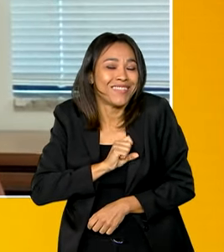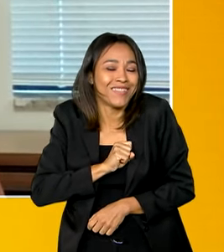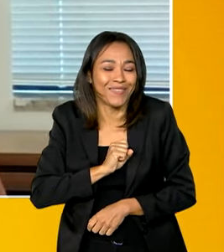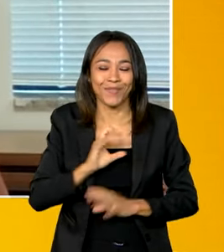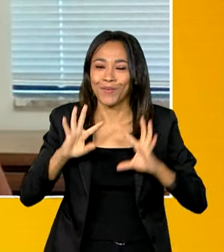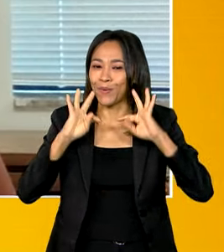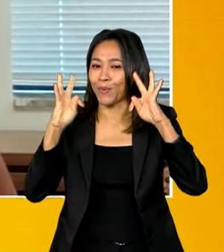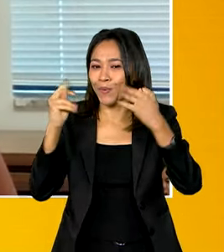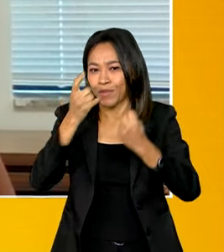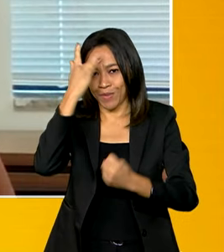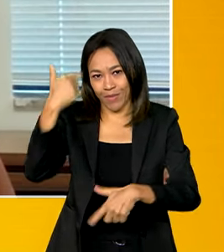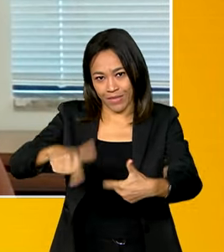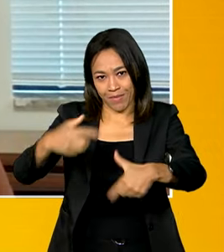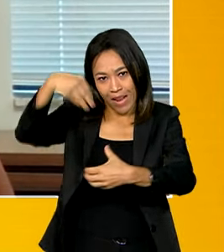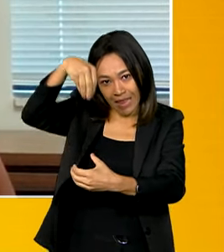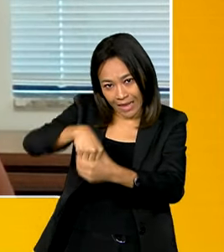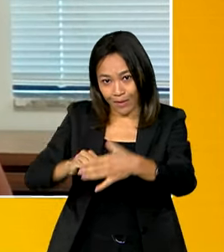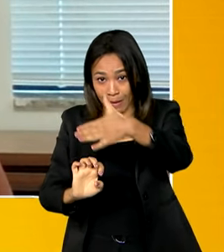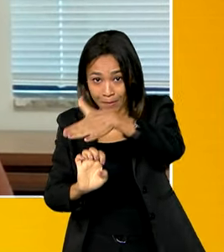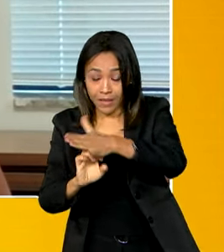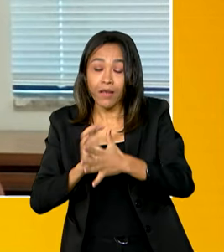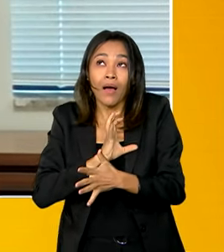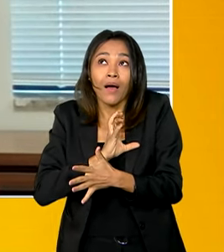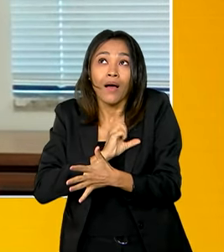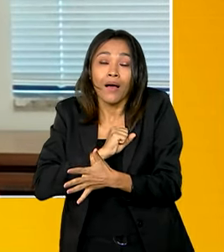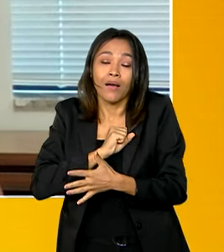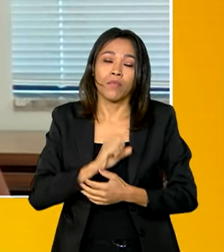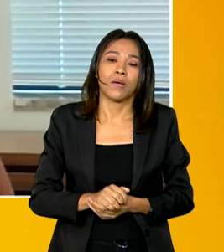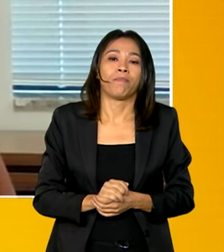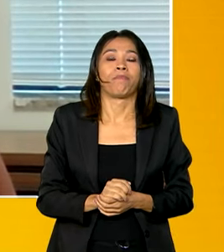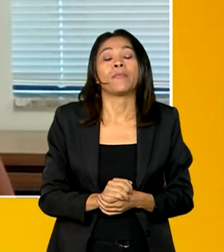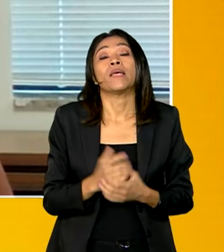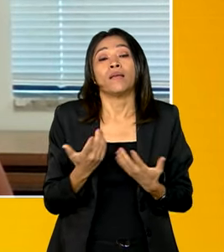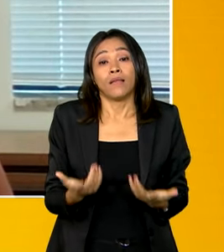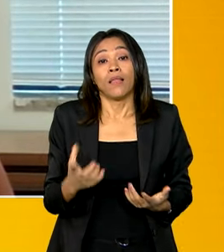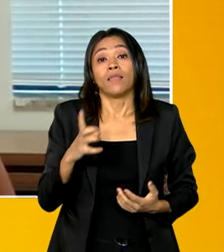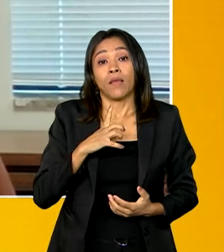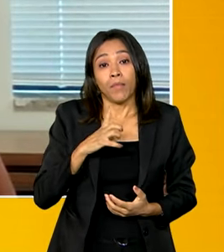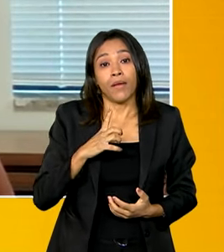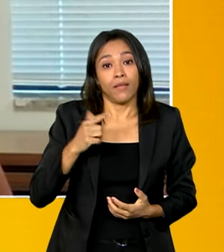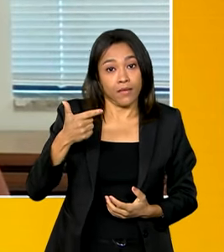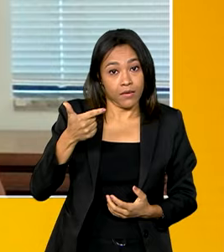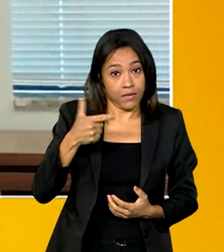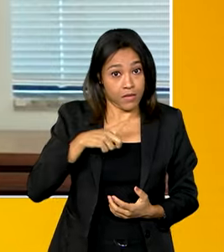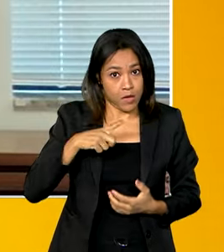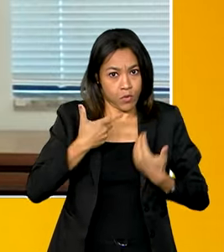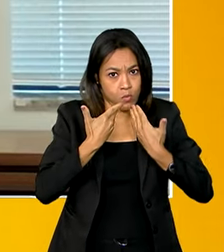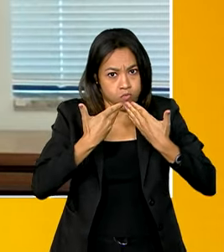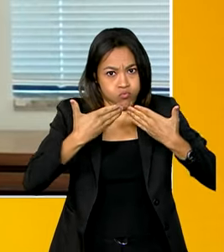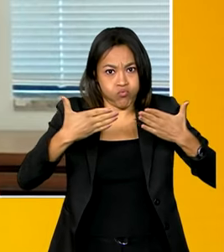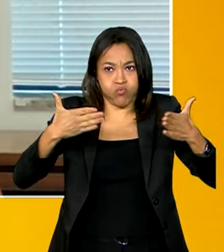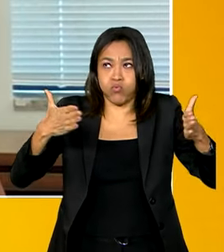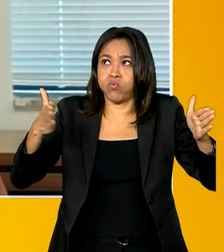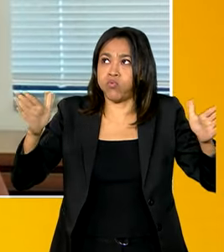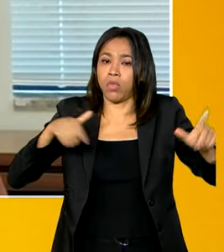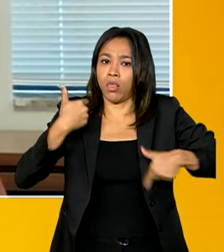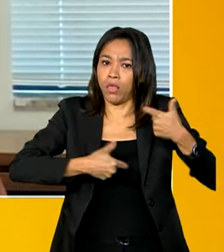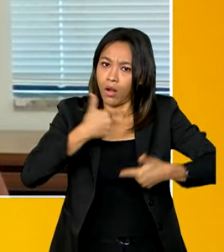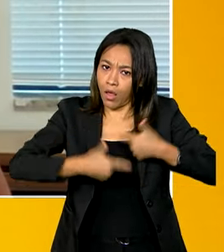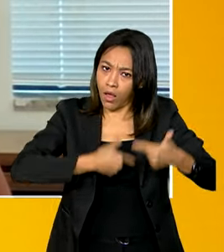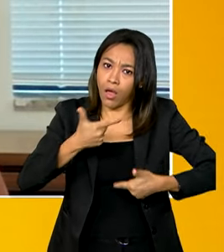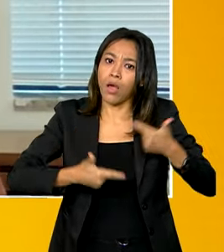que passa por aqui se apaixona pela empresa. Fora isso, nós temos uma abrangência muito grande. Nós